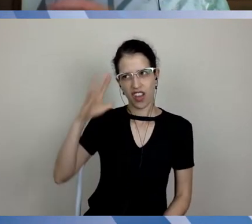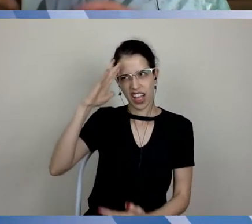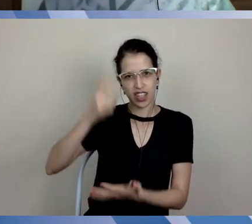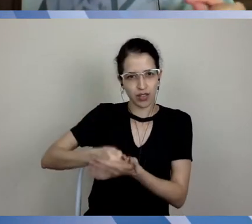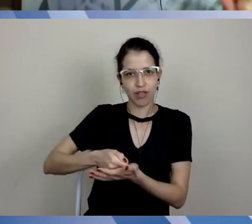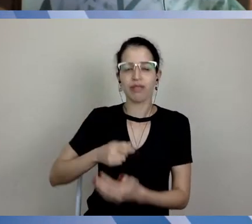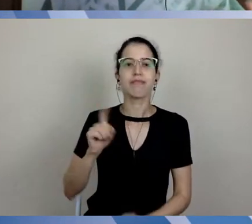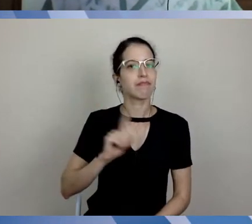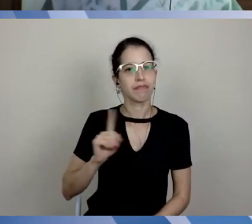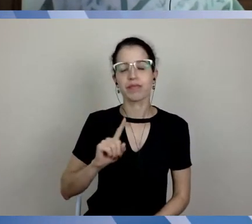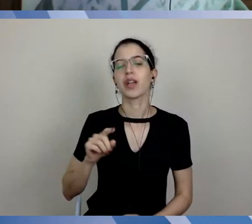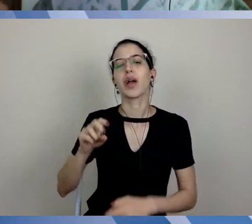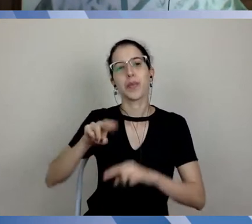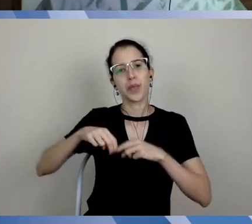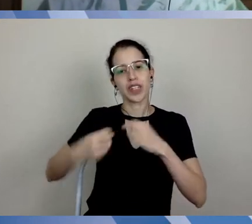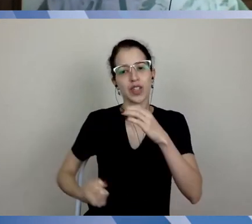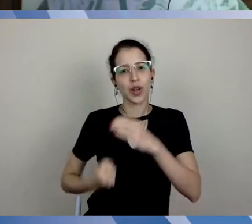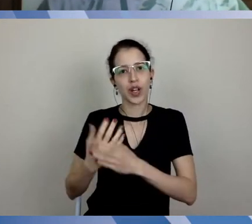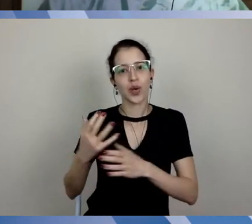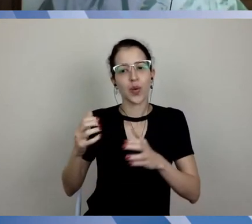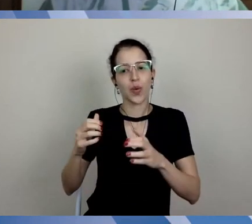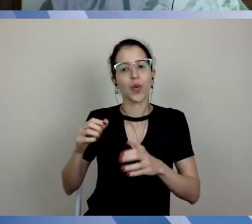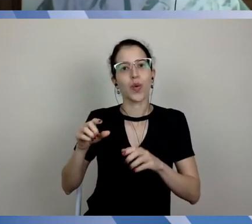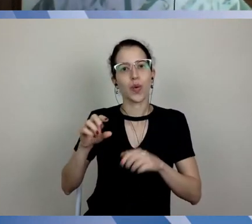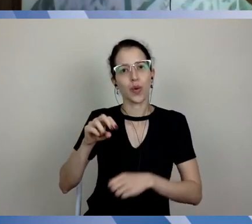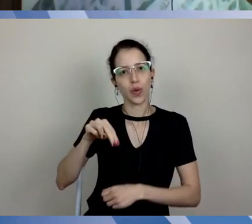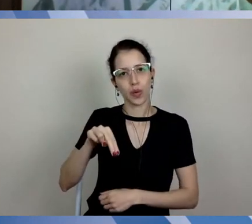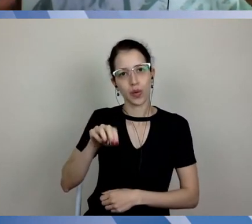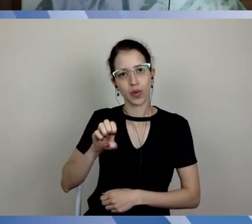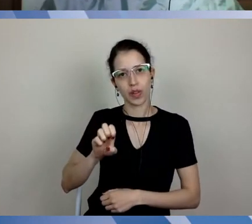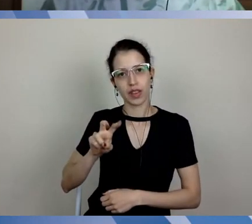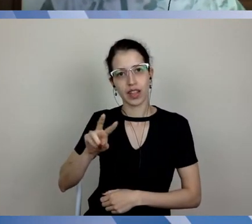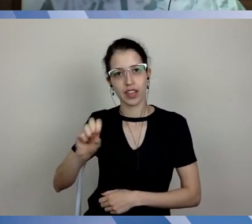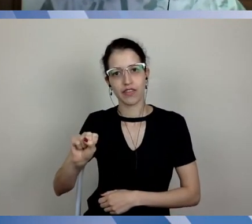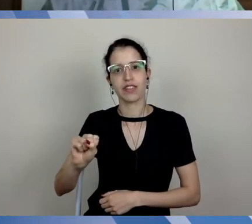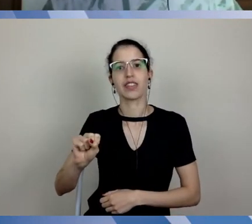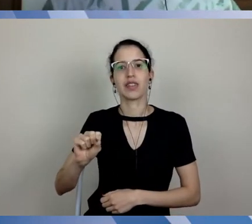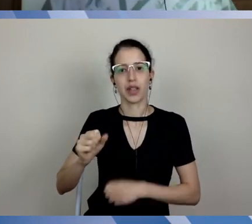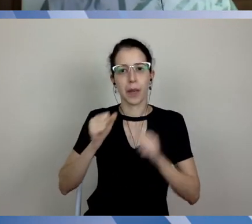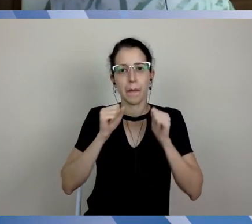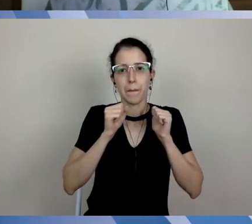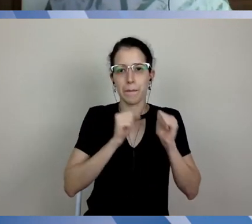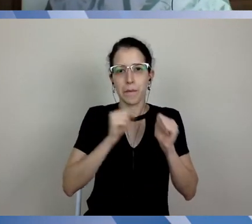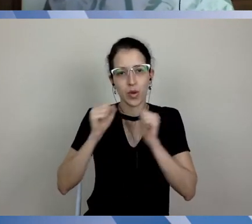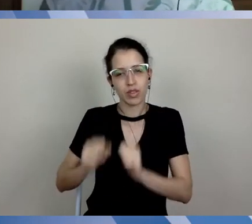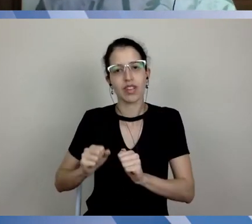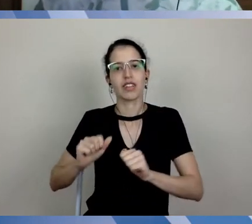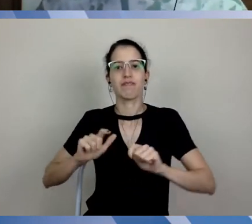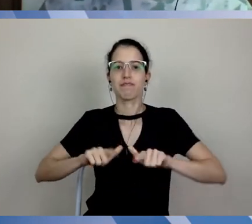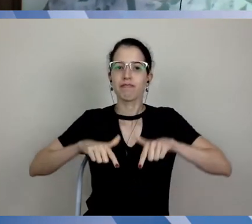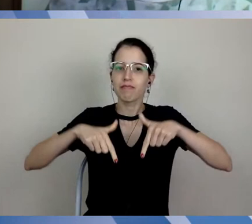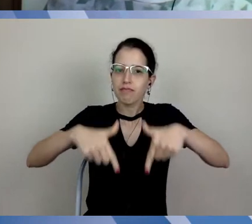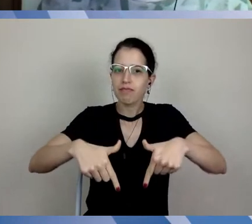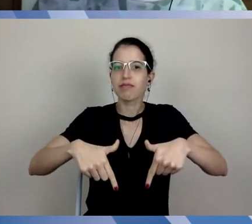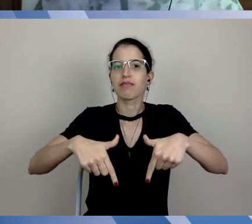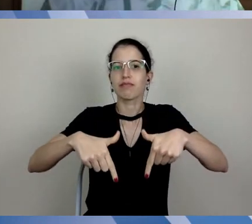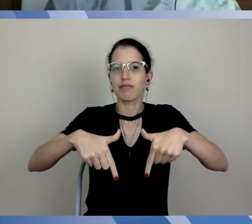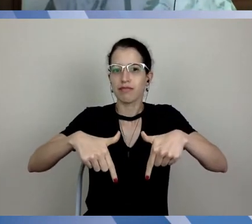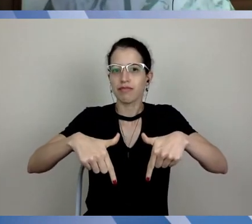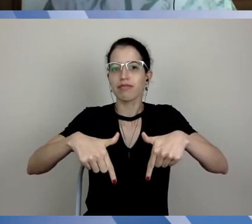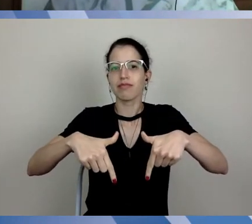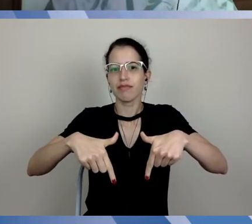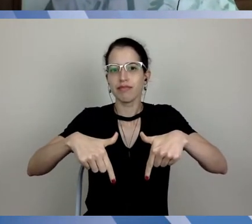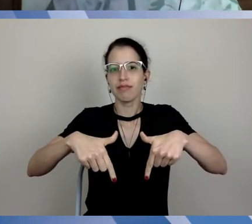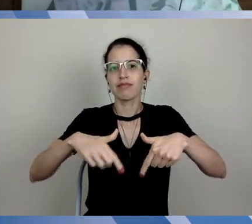Neves para que o Neves tenha um poder de ação, uma capacidade operacional de fazer esse movimento específico e aí, então, a gente